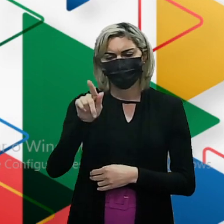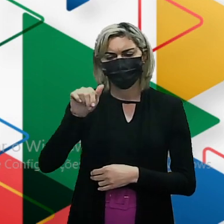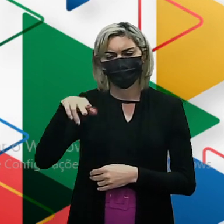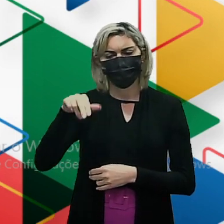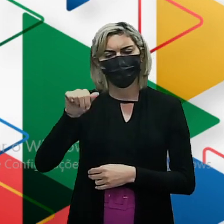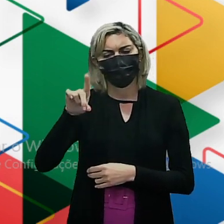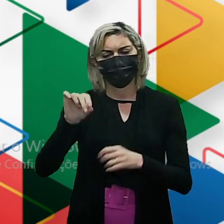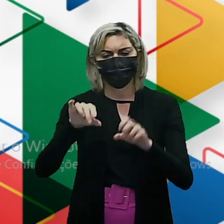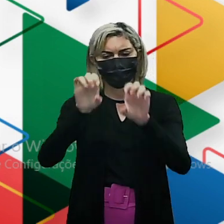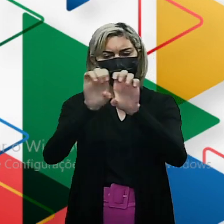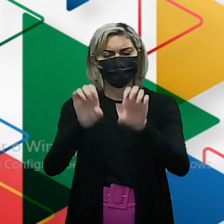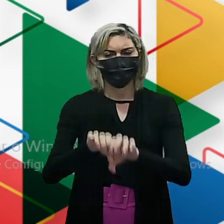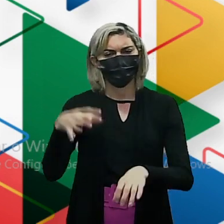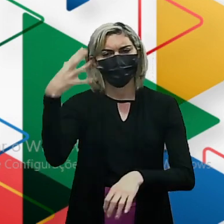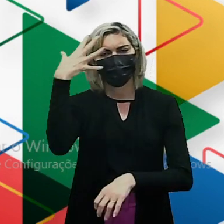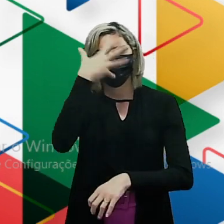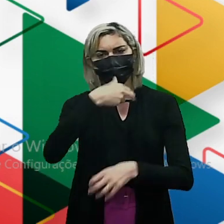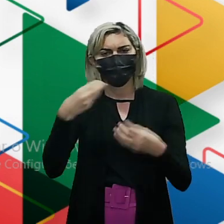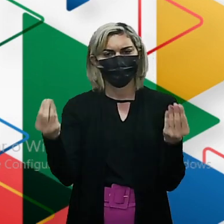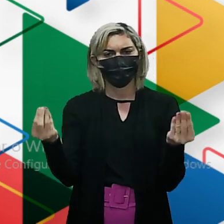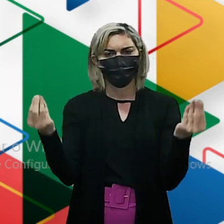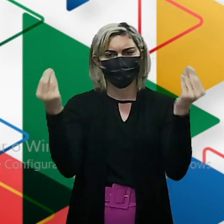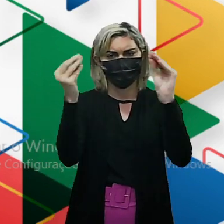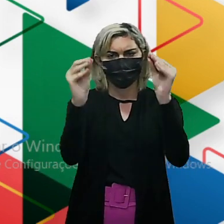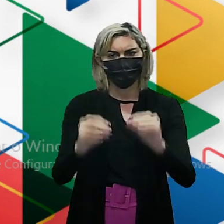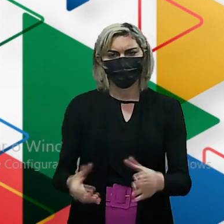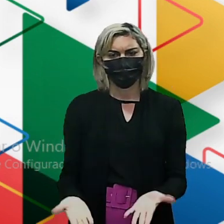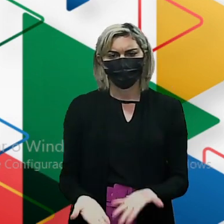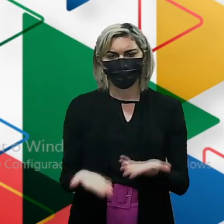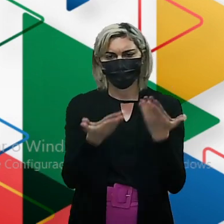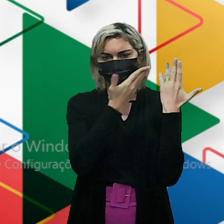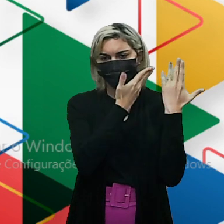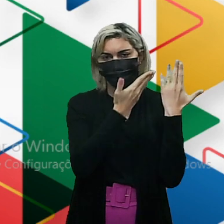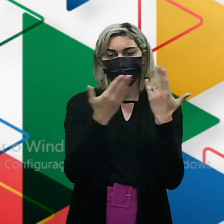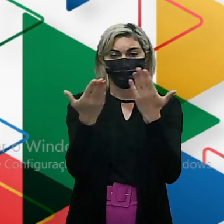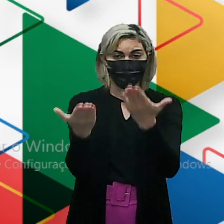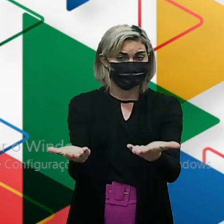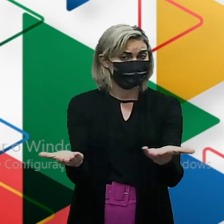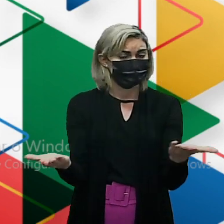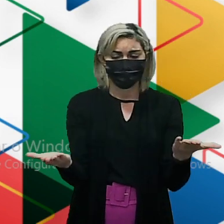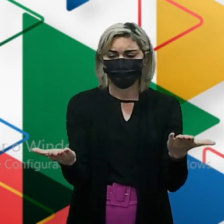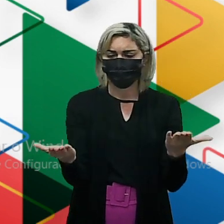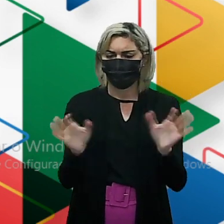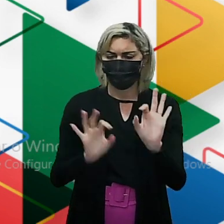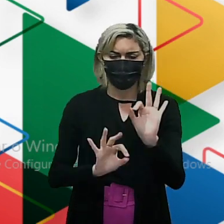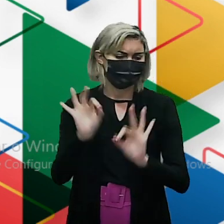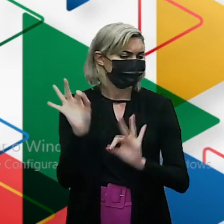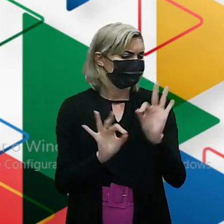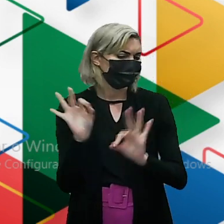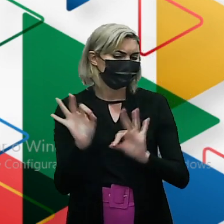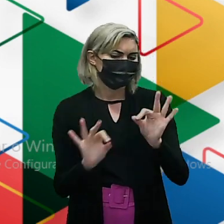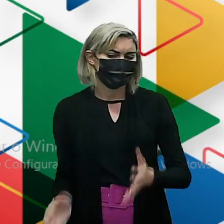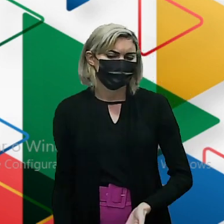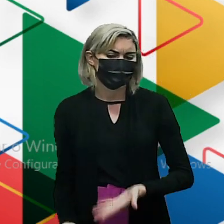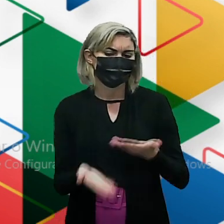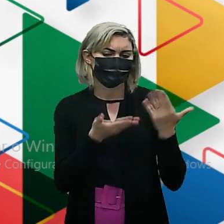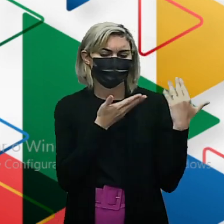Estrutura linda Eu coloquei aqui pra vocês Tá? Eu coloquei Estrutura bem organizada